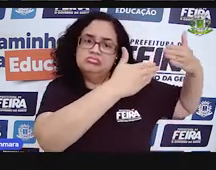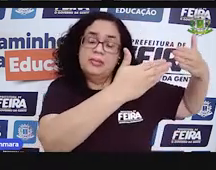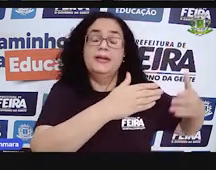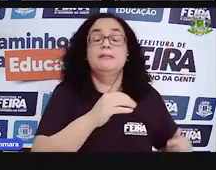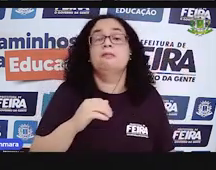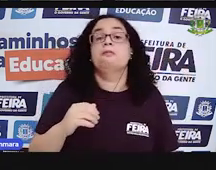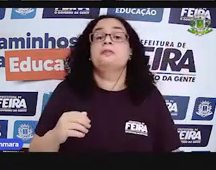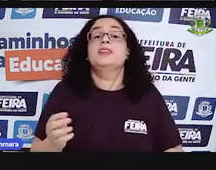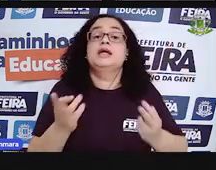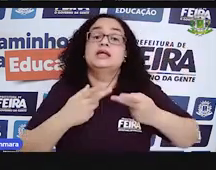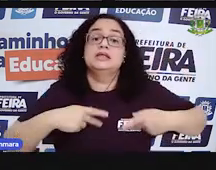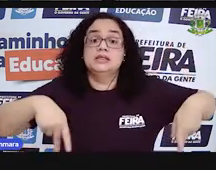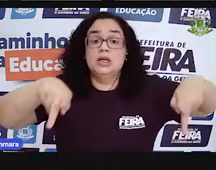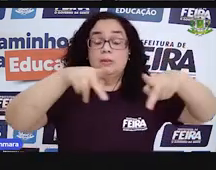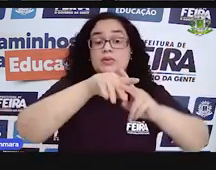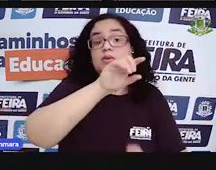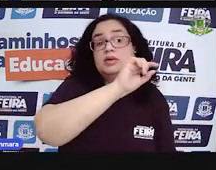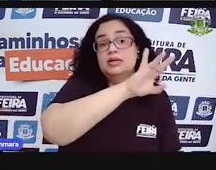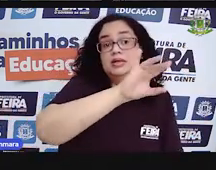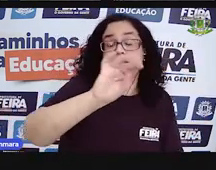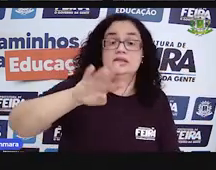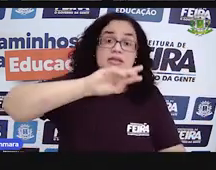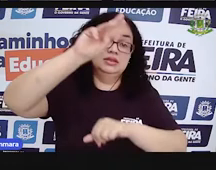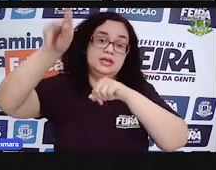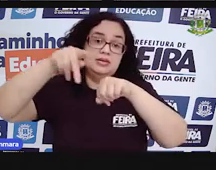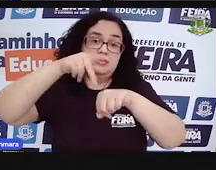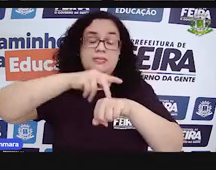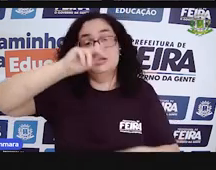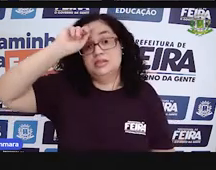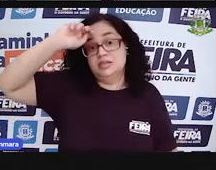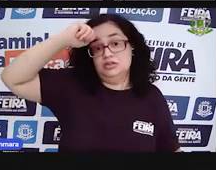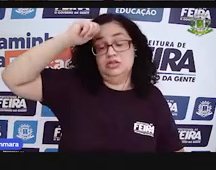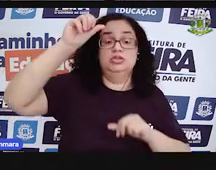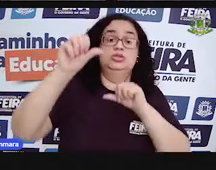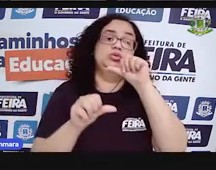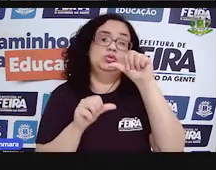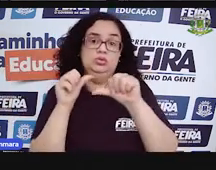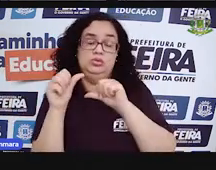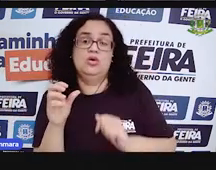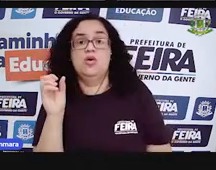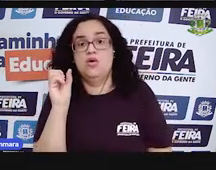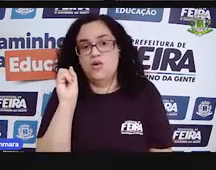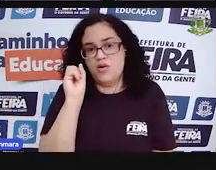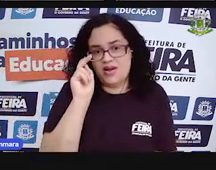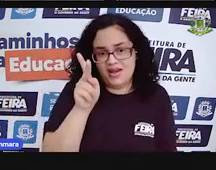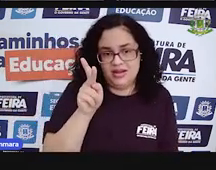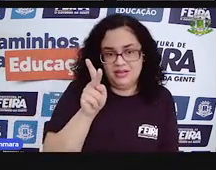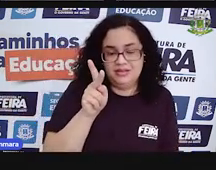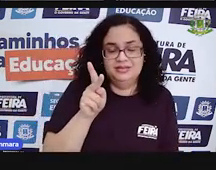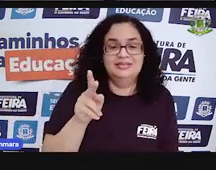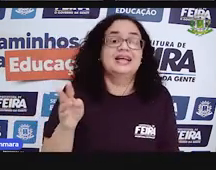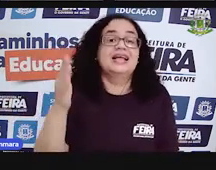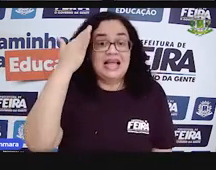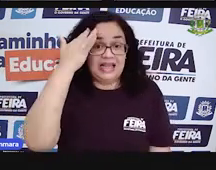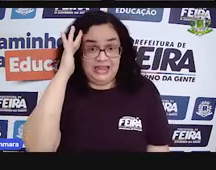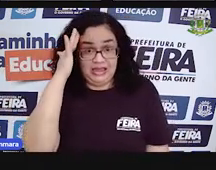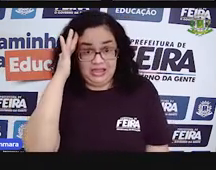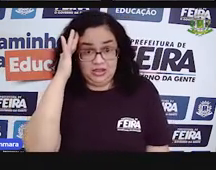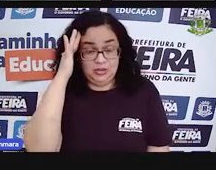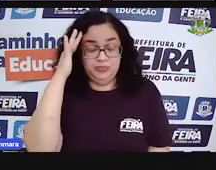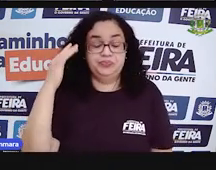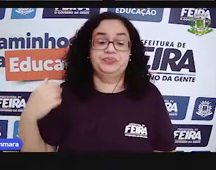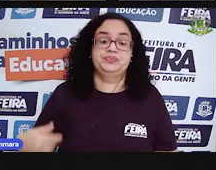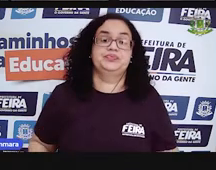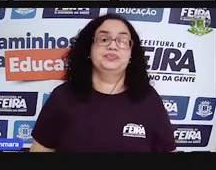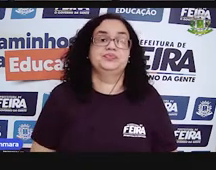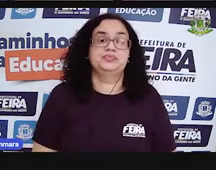populações de cada país africano mudou. Tá bom? Certo? Belezinha? Sacou? Vamos lá.